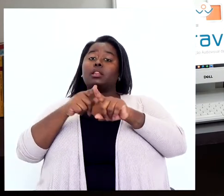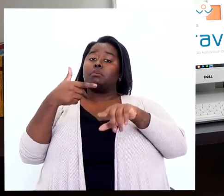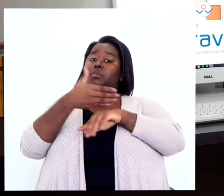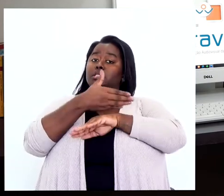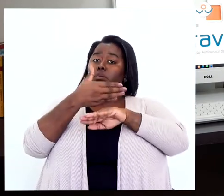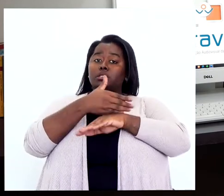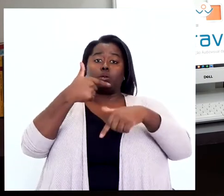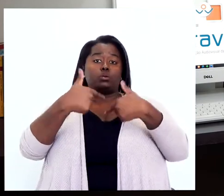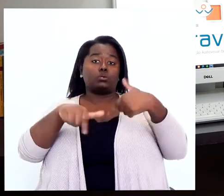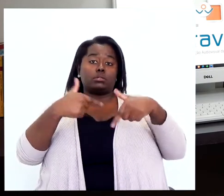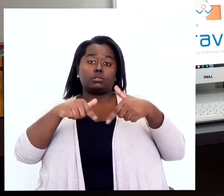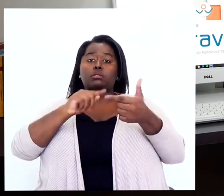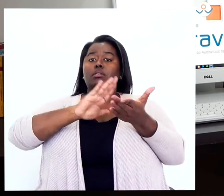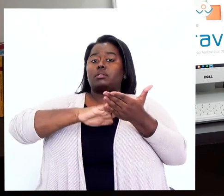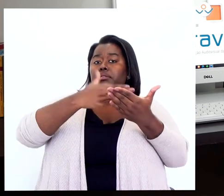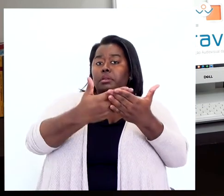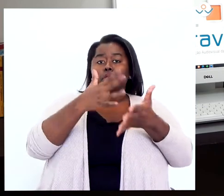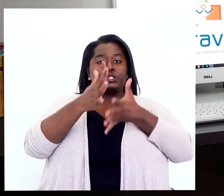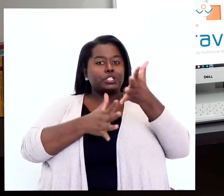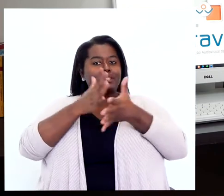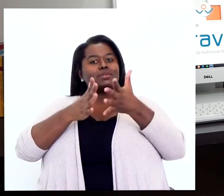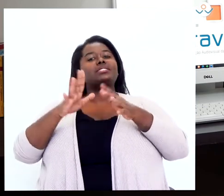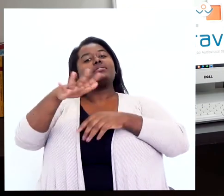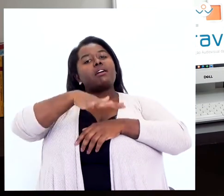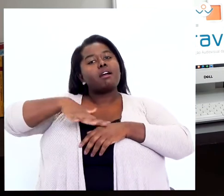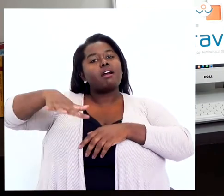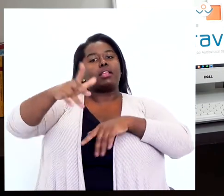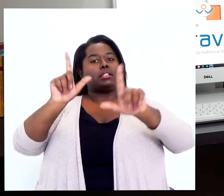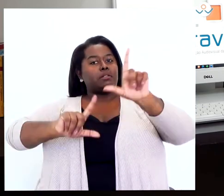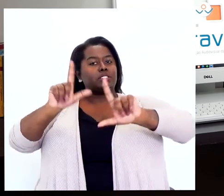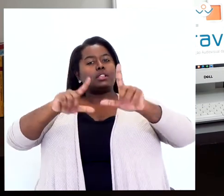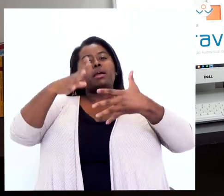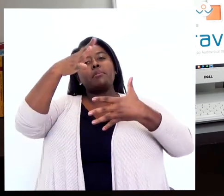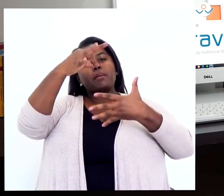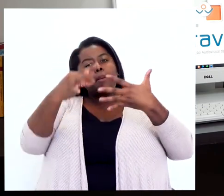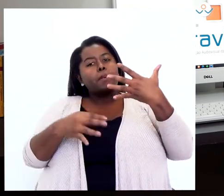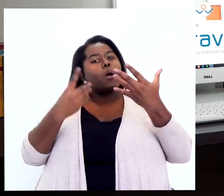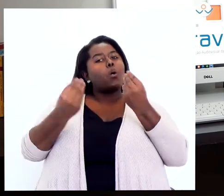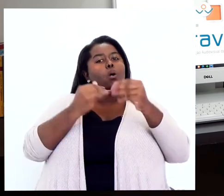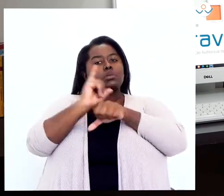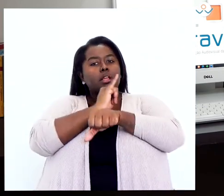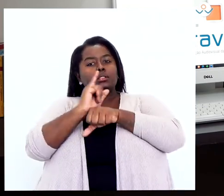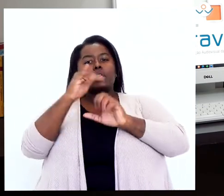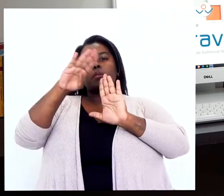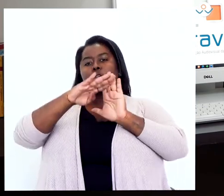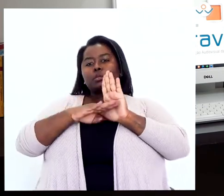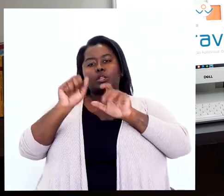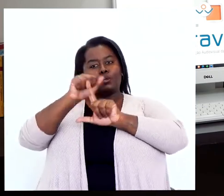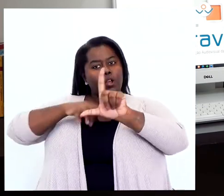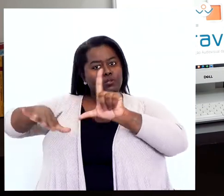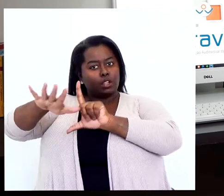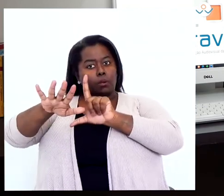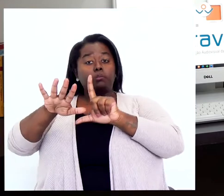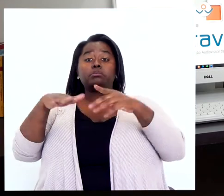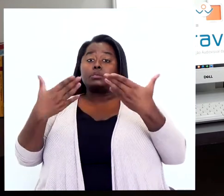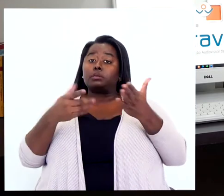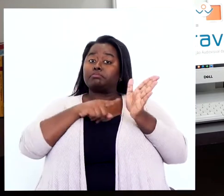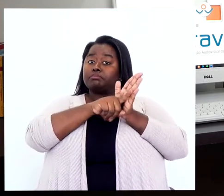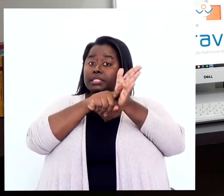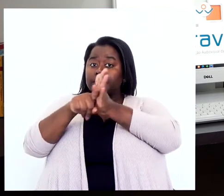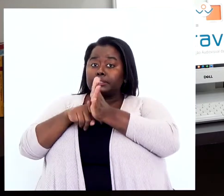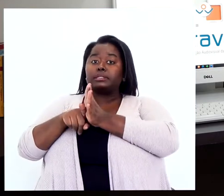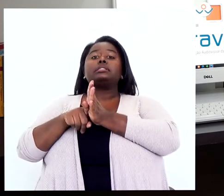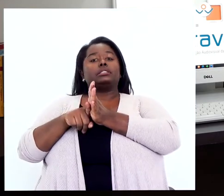intérpretes de Libras na esfera televisiva, também descrevendo as estratégias dos procedimentos audiovisuais. Então,